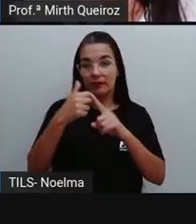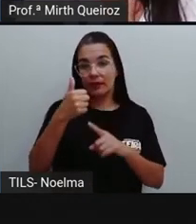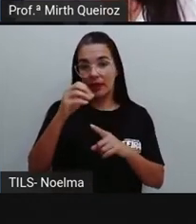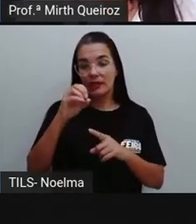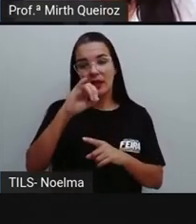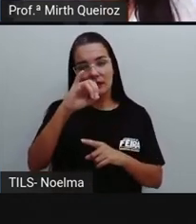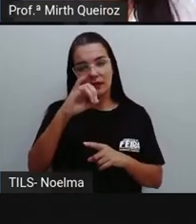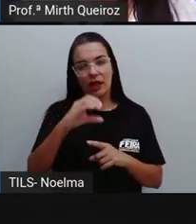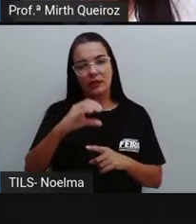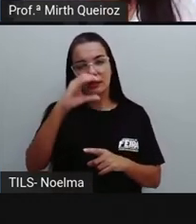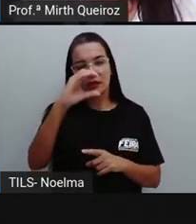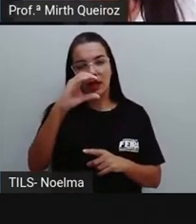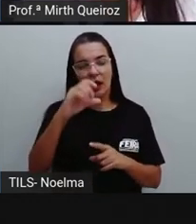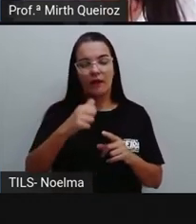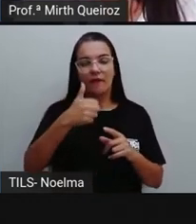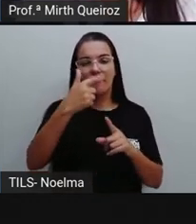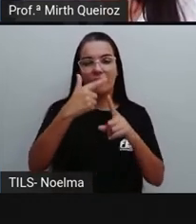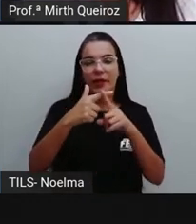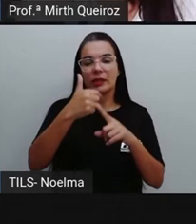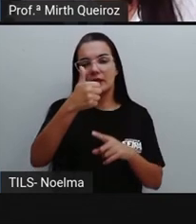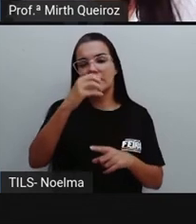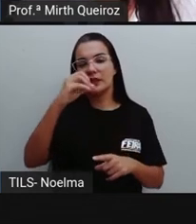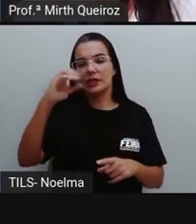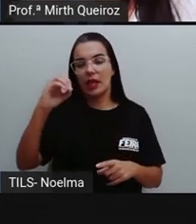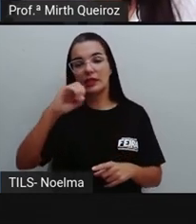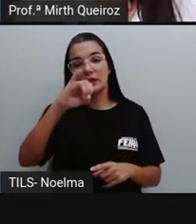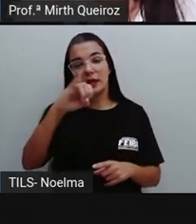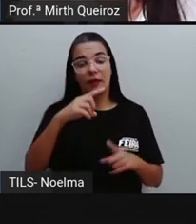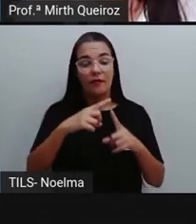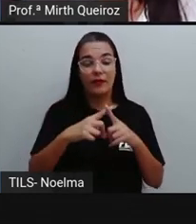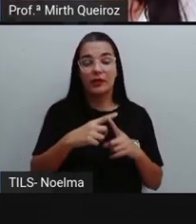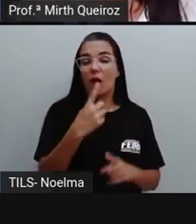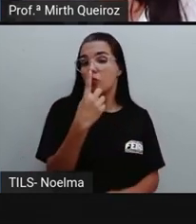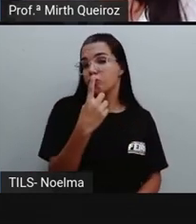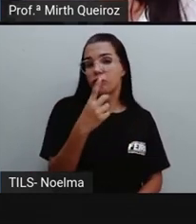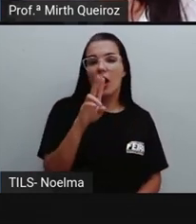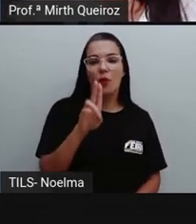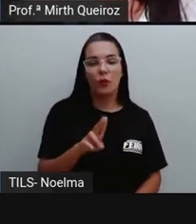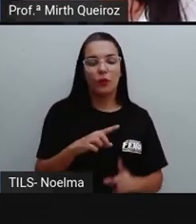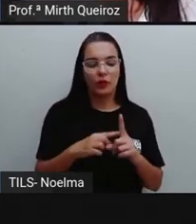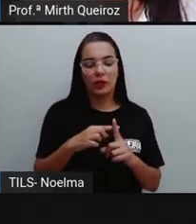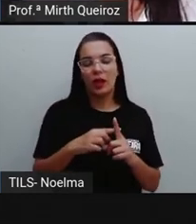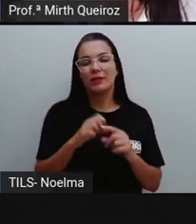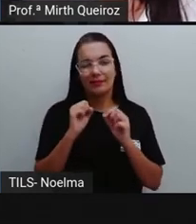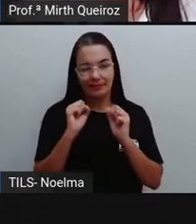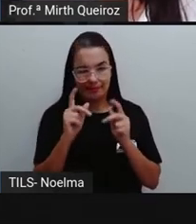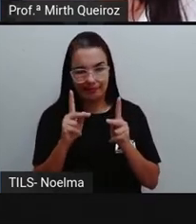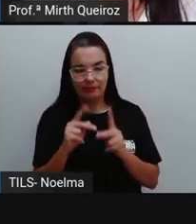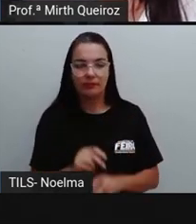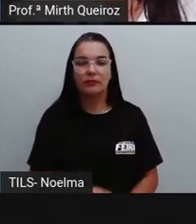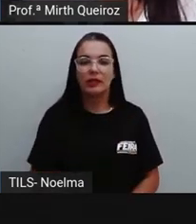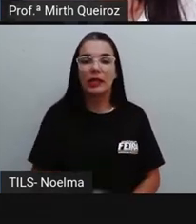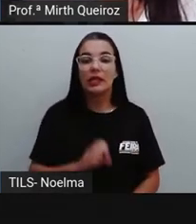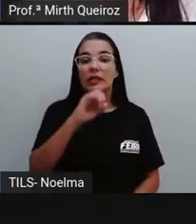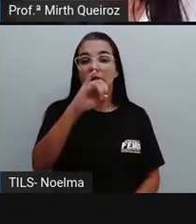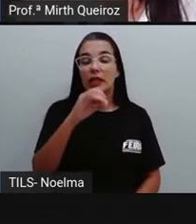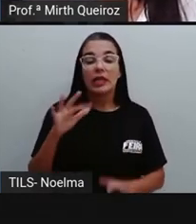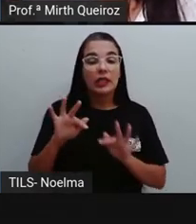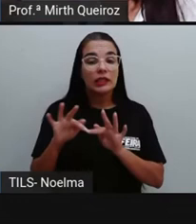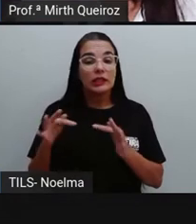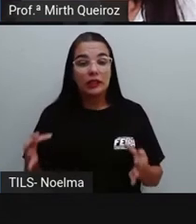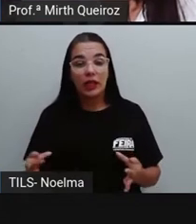centena, é vezes 100. Se é unidade, é vezes 1. Aí vai depender. Se for na classe simples,